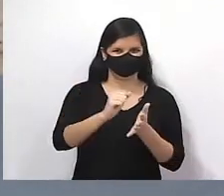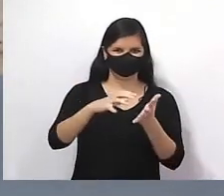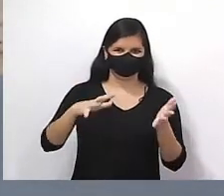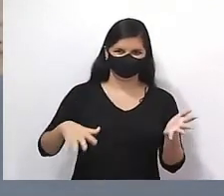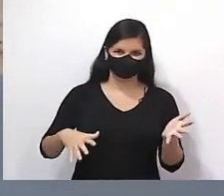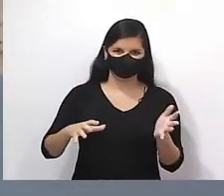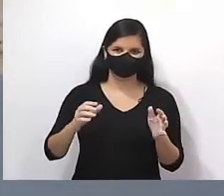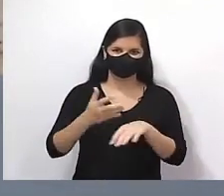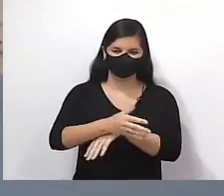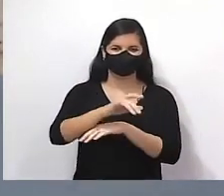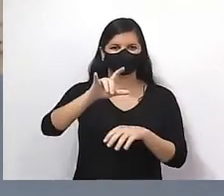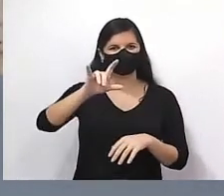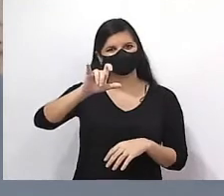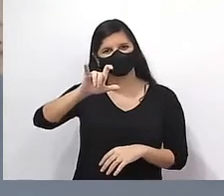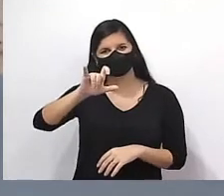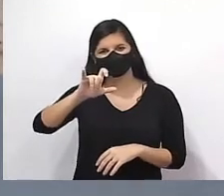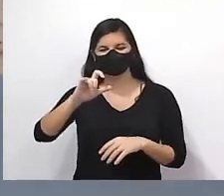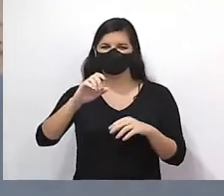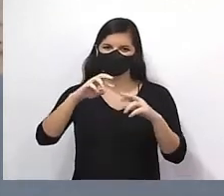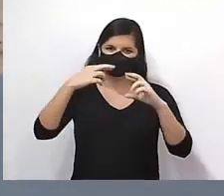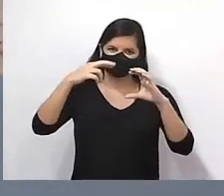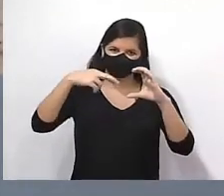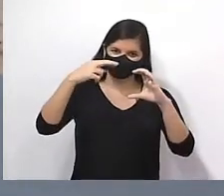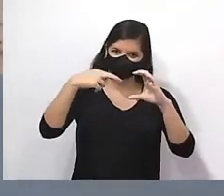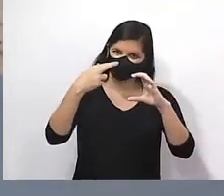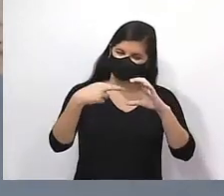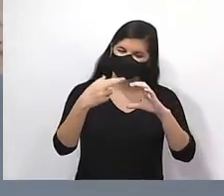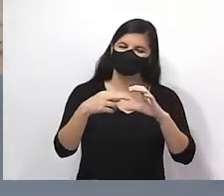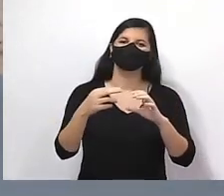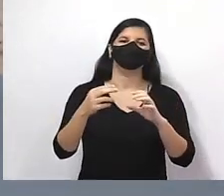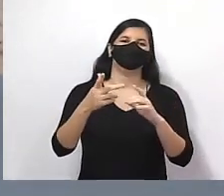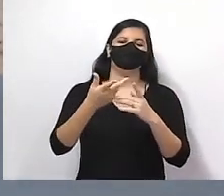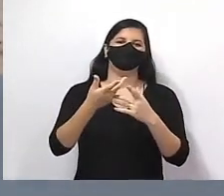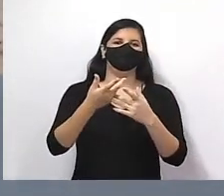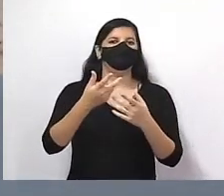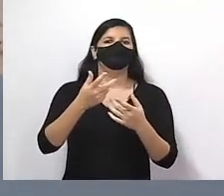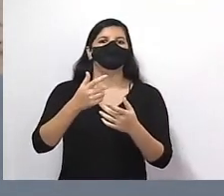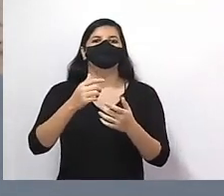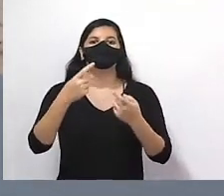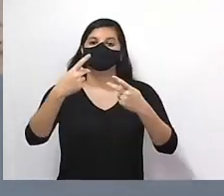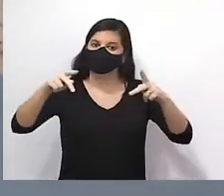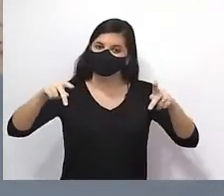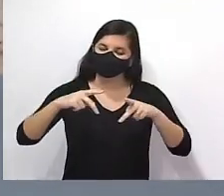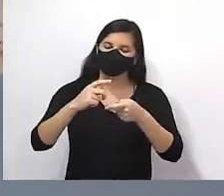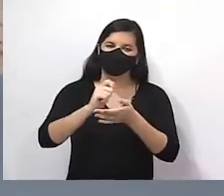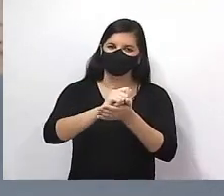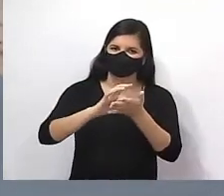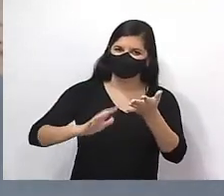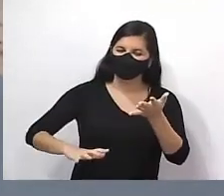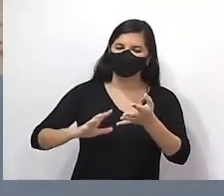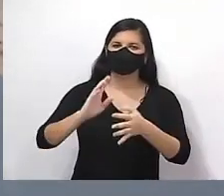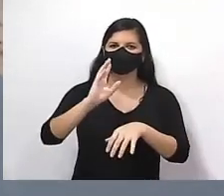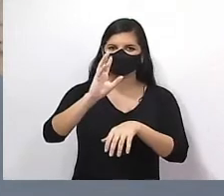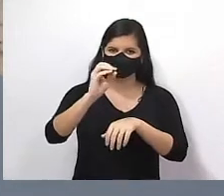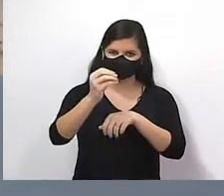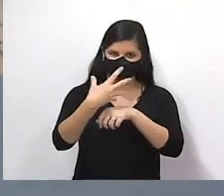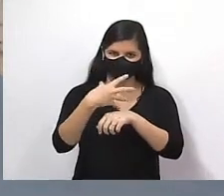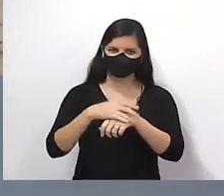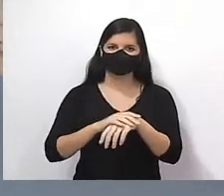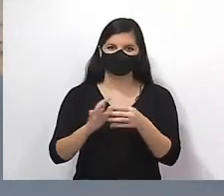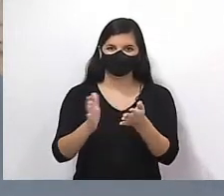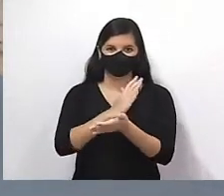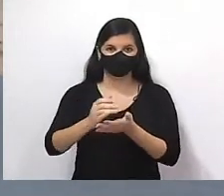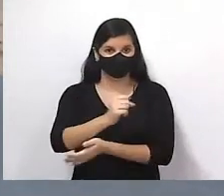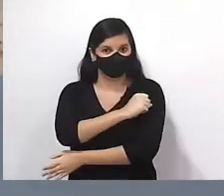entra no Instagram, Robertão da Transmissão, tudo junto sem acento, tá bom? Manda pra mim aí, o pessoal do nono ano tá mandando pra